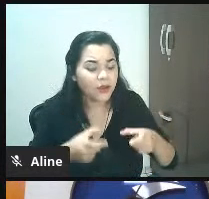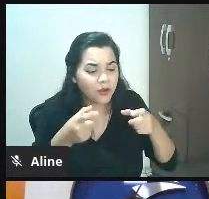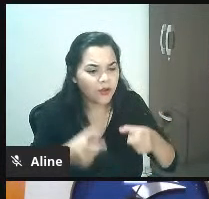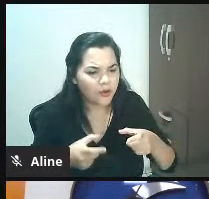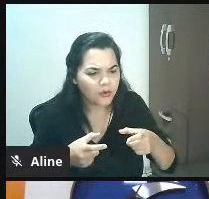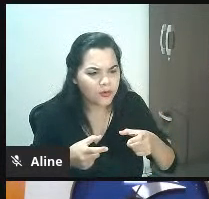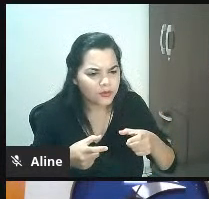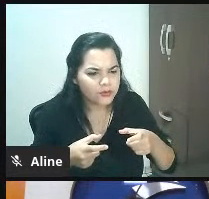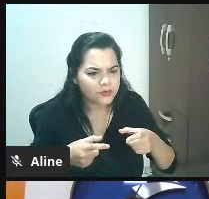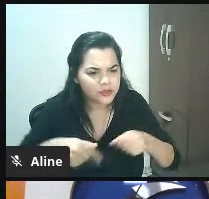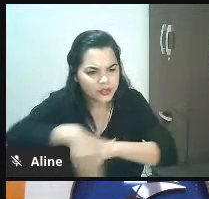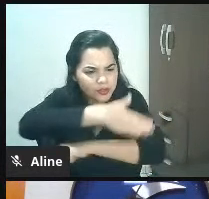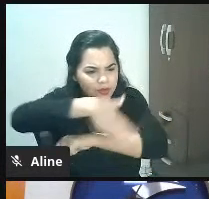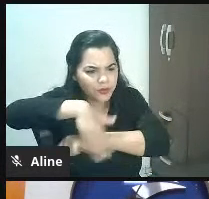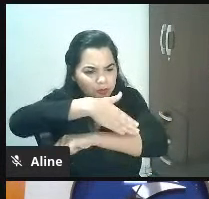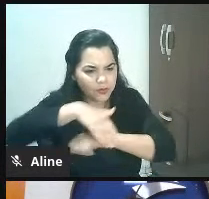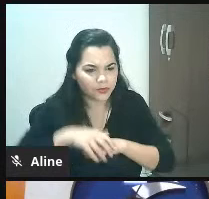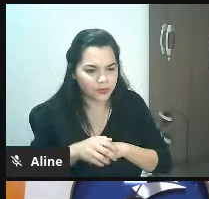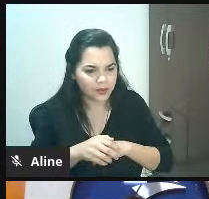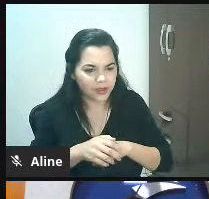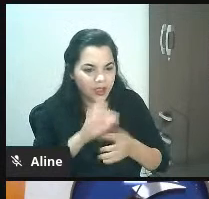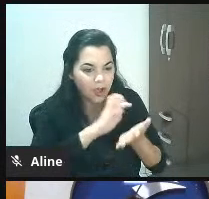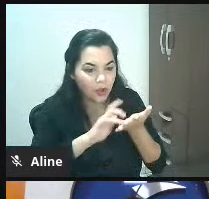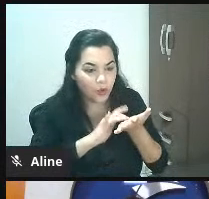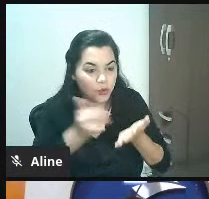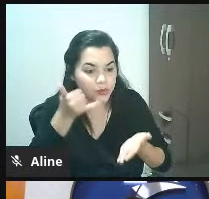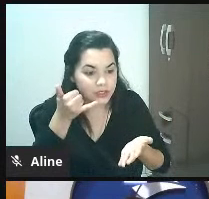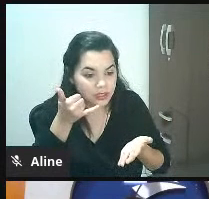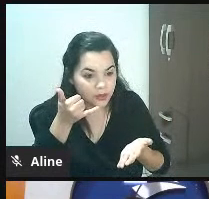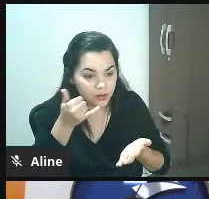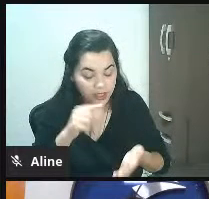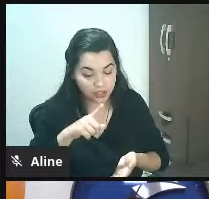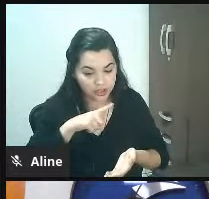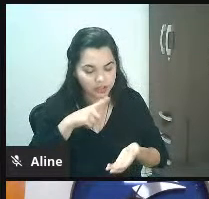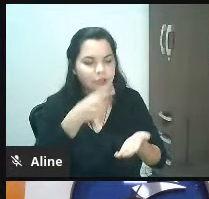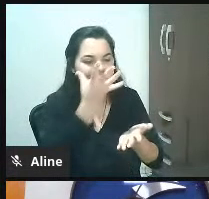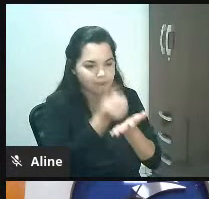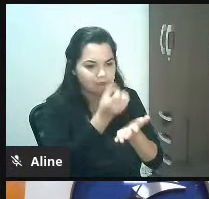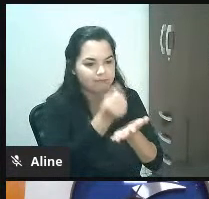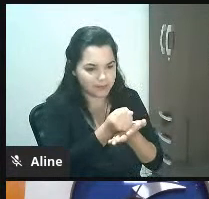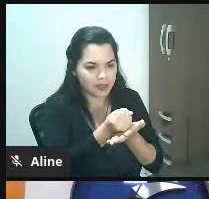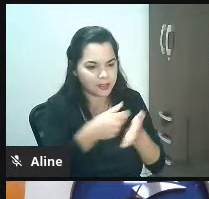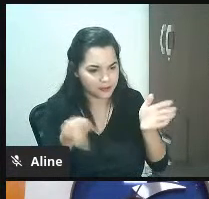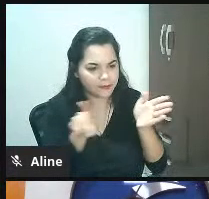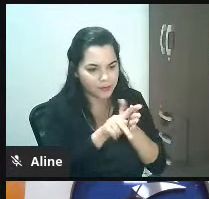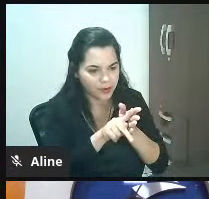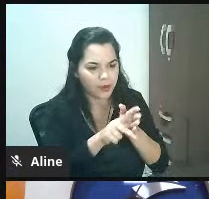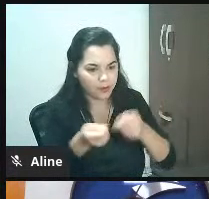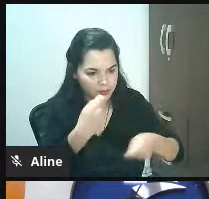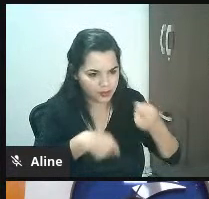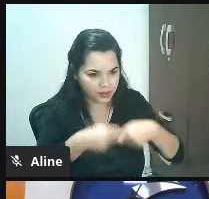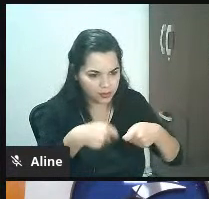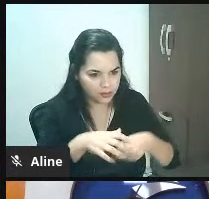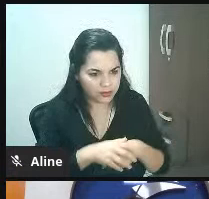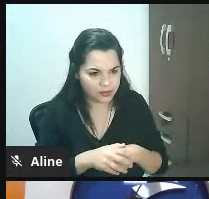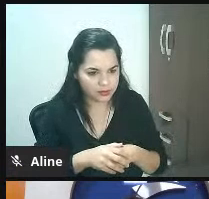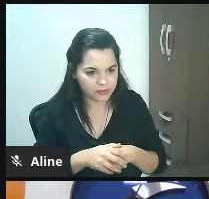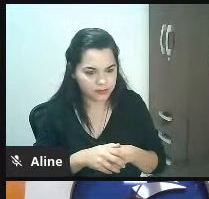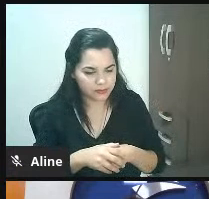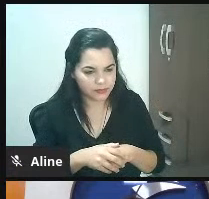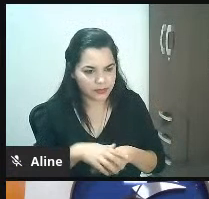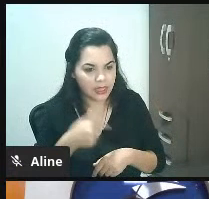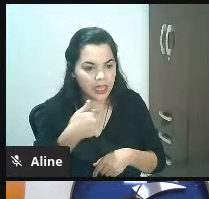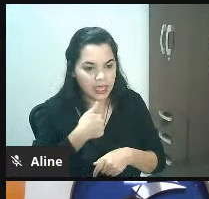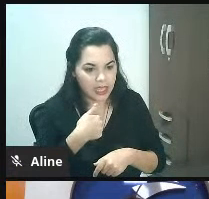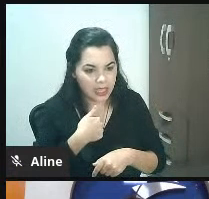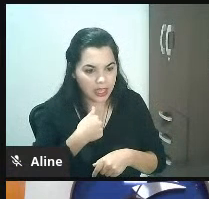qual o bairro? aqui ó o bairro chamado Celular a gente vai estar aqui num aplicativo agora pra vocês terem uma noção eu tenho um aplicativo o Willian tem um aplicativo que